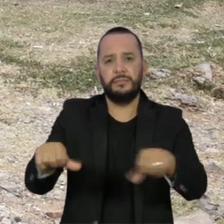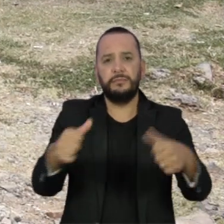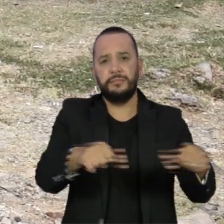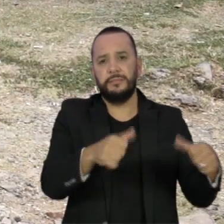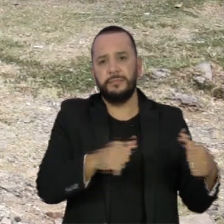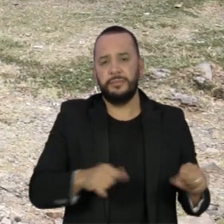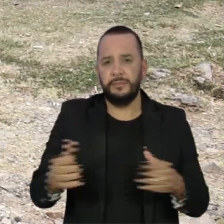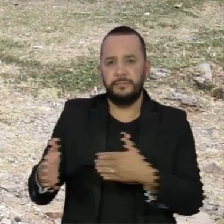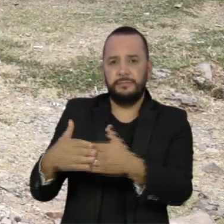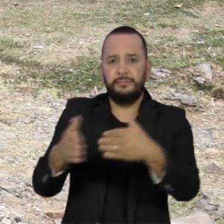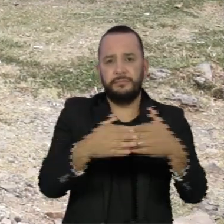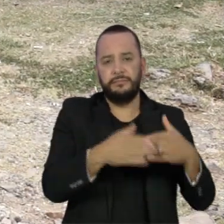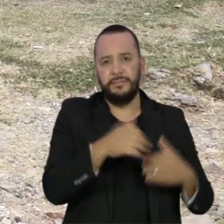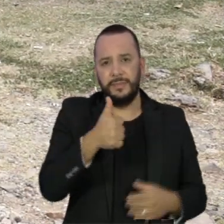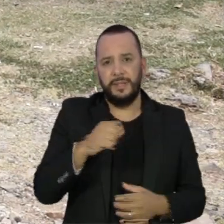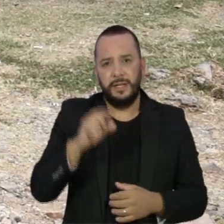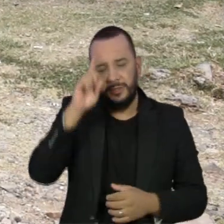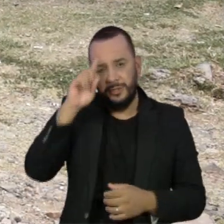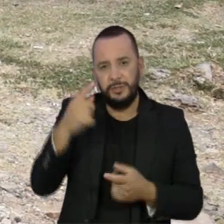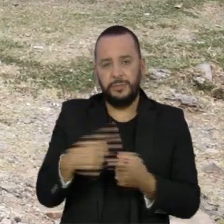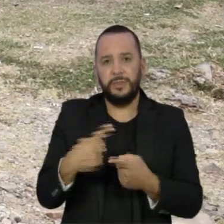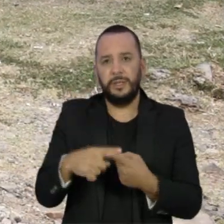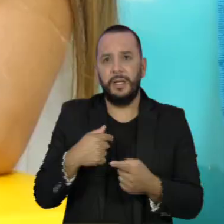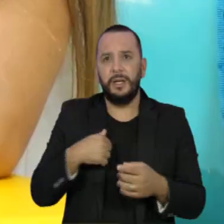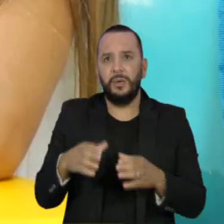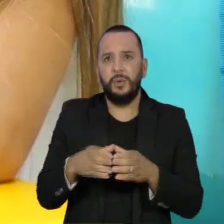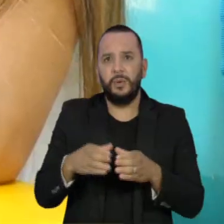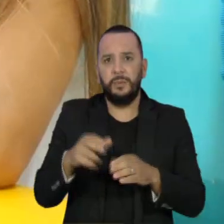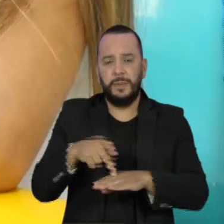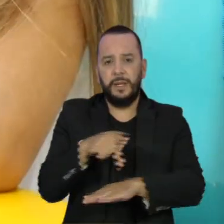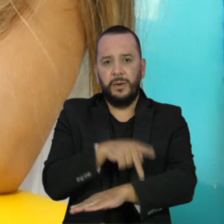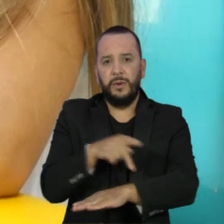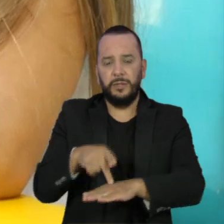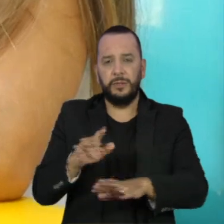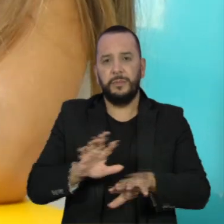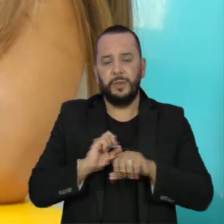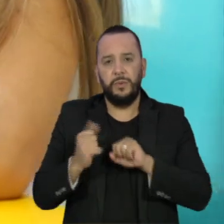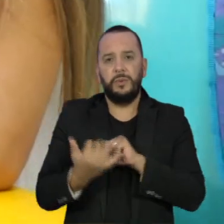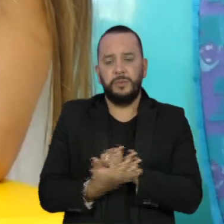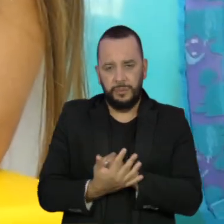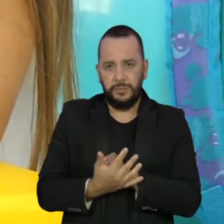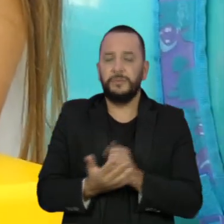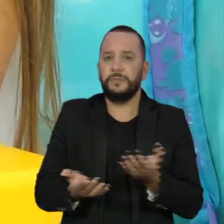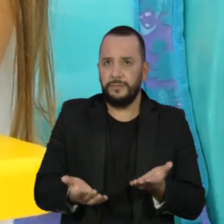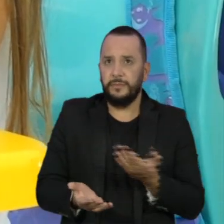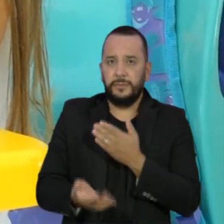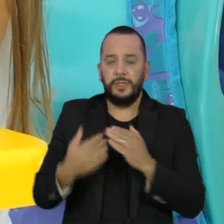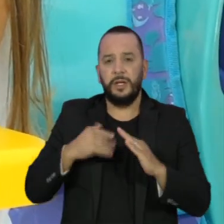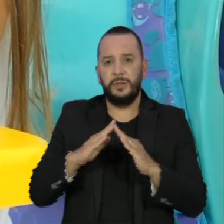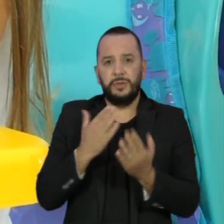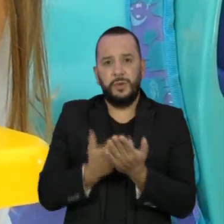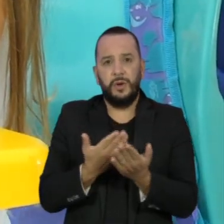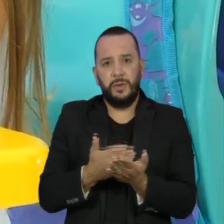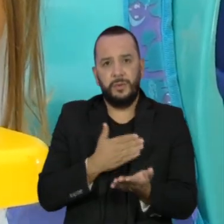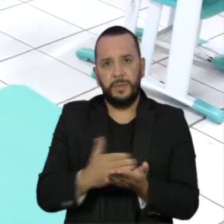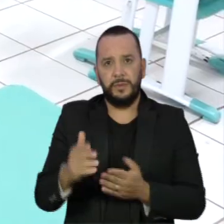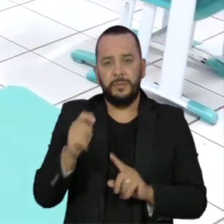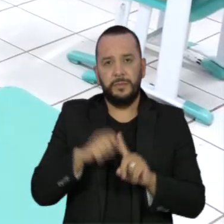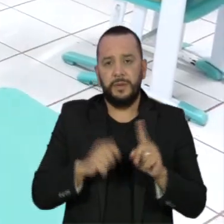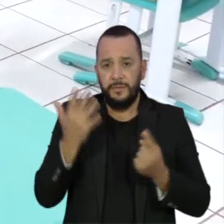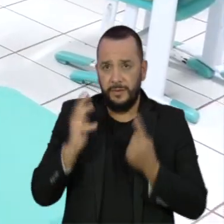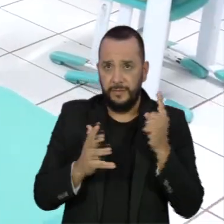10 dias devido a casos de Covid entre a equipe pedagógica. O CBM Care iniciou o ano letivo no início de fevereiro, com as aulas